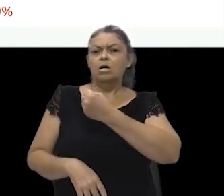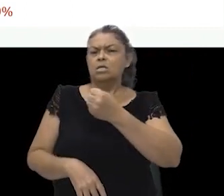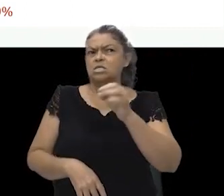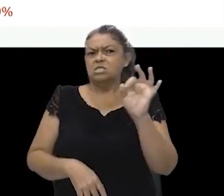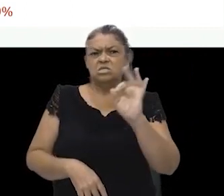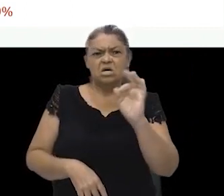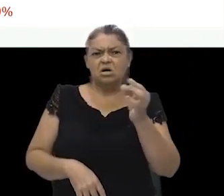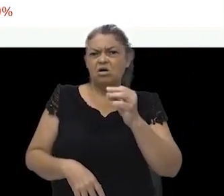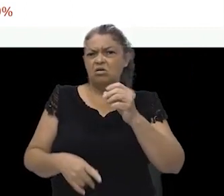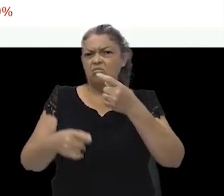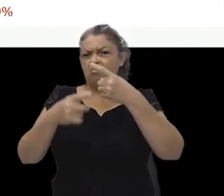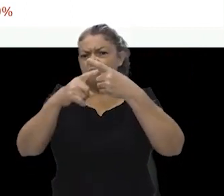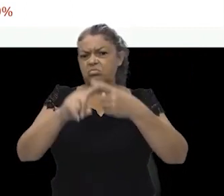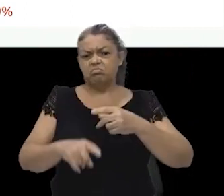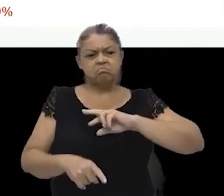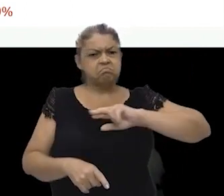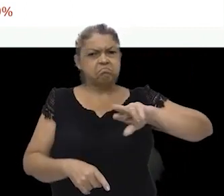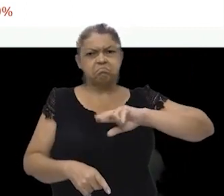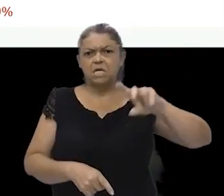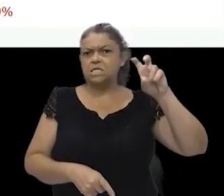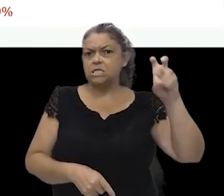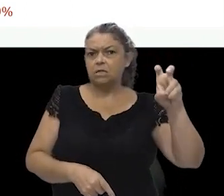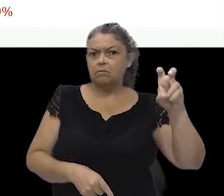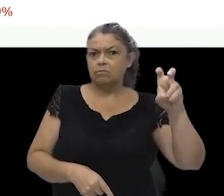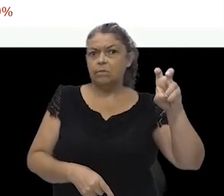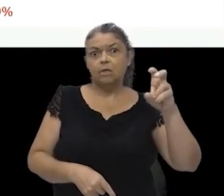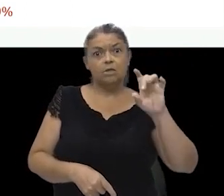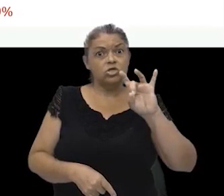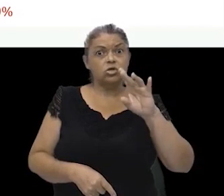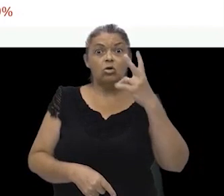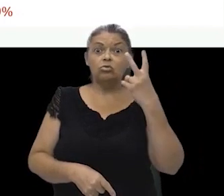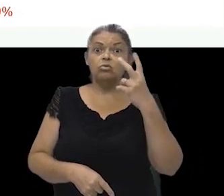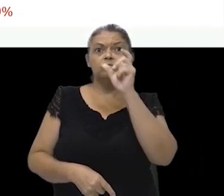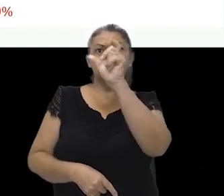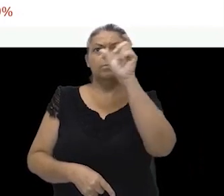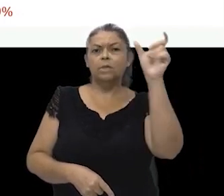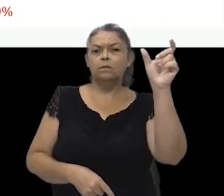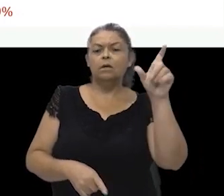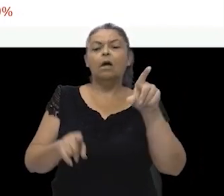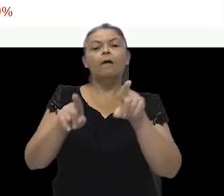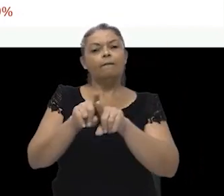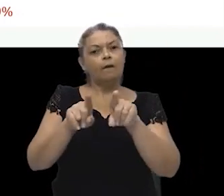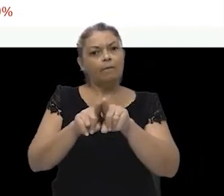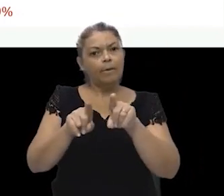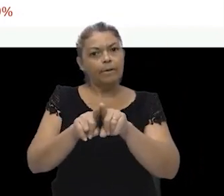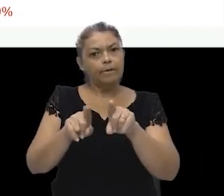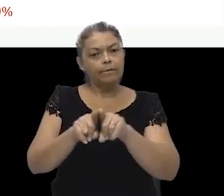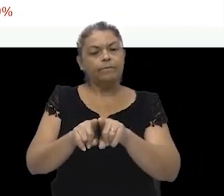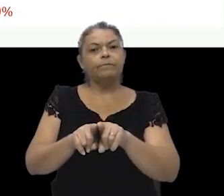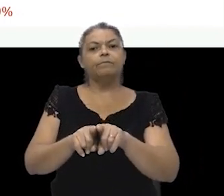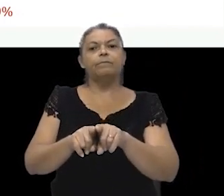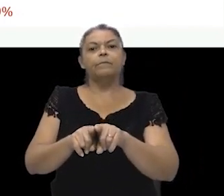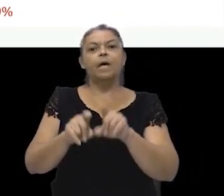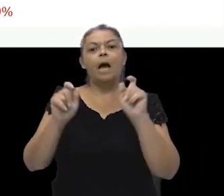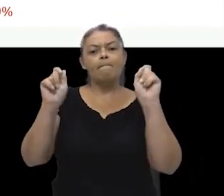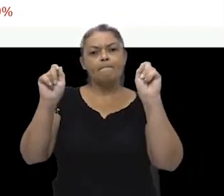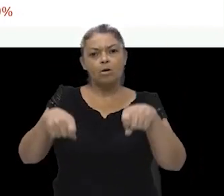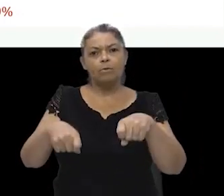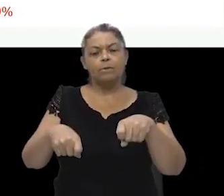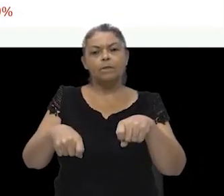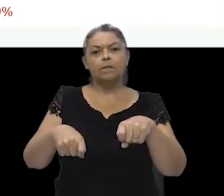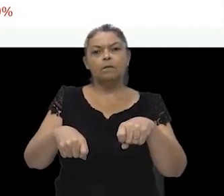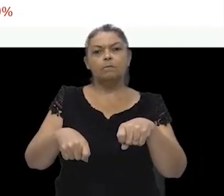múltiplos de 5. São duas fichas. E determinamos a probabilidade